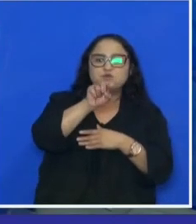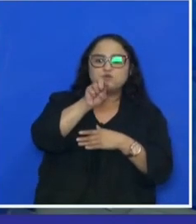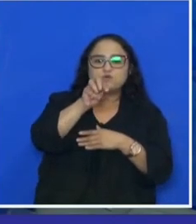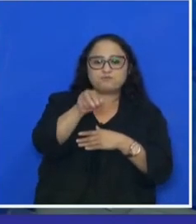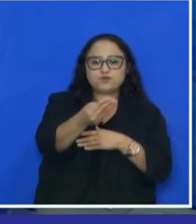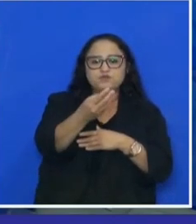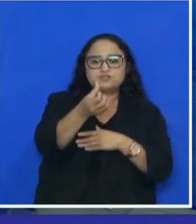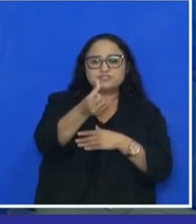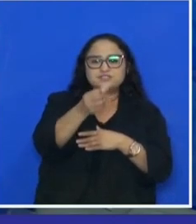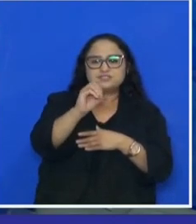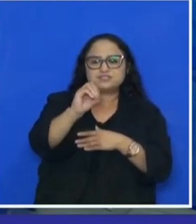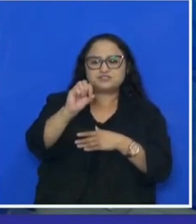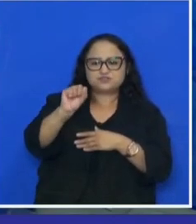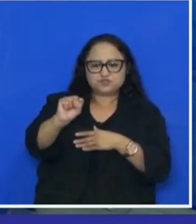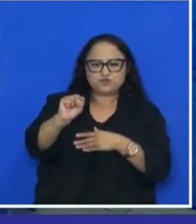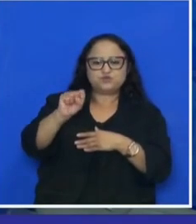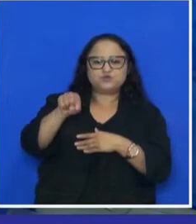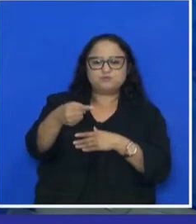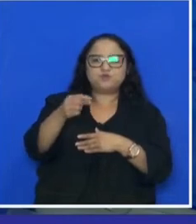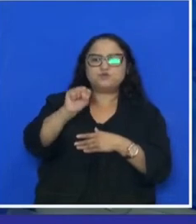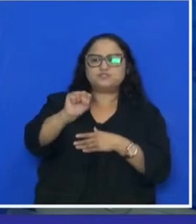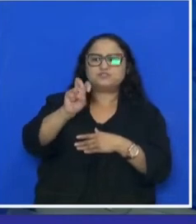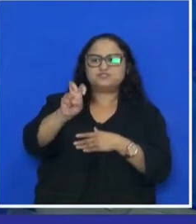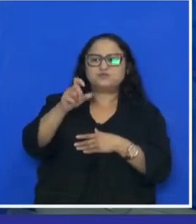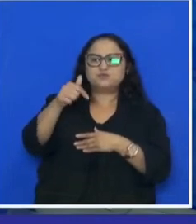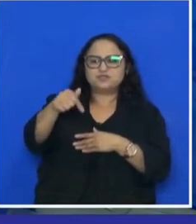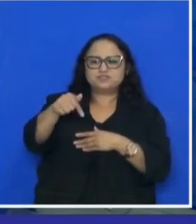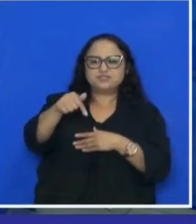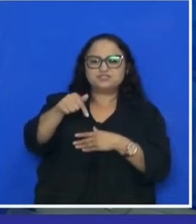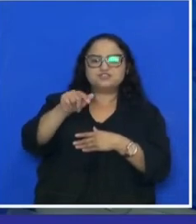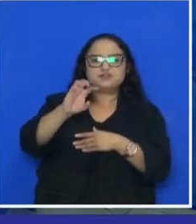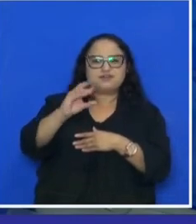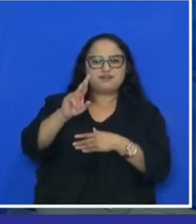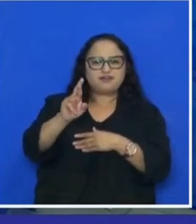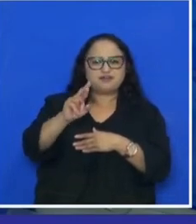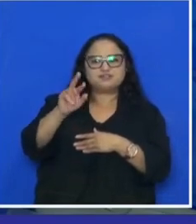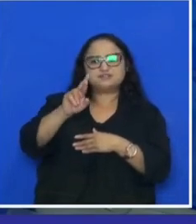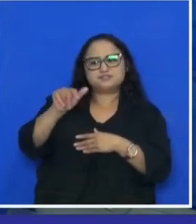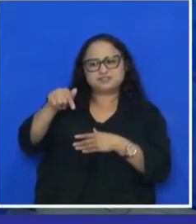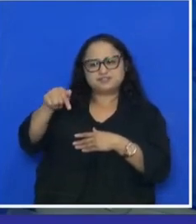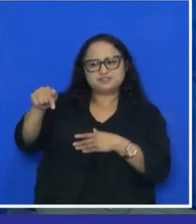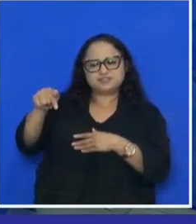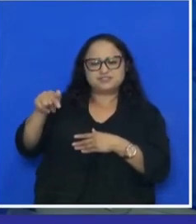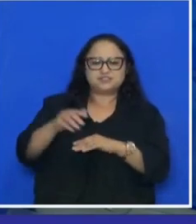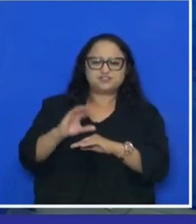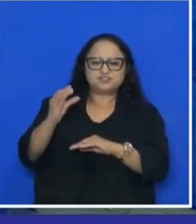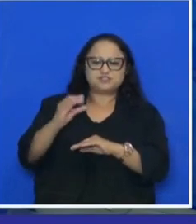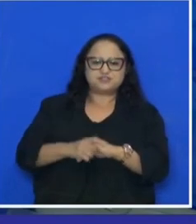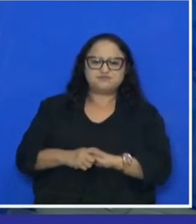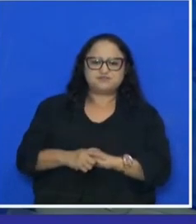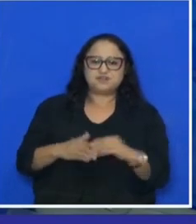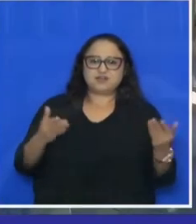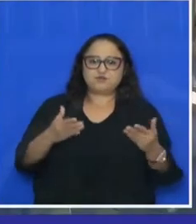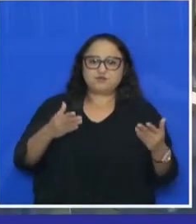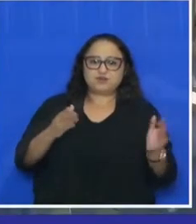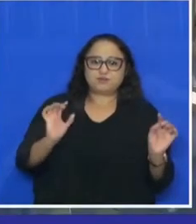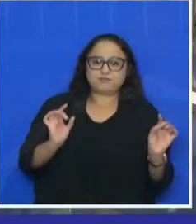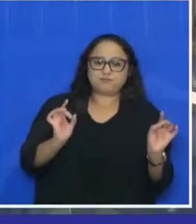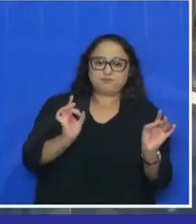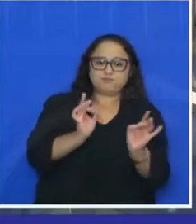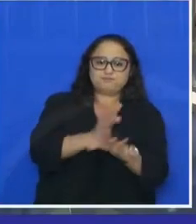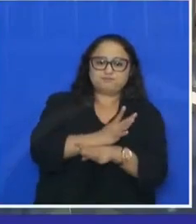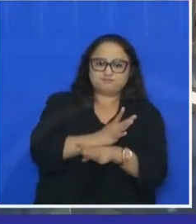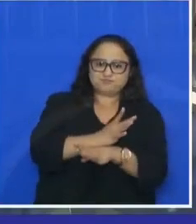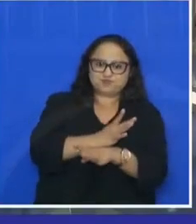.608.857,77 reais. De olho na sua aposta, bolas posicionadas,